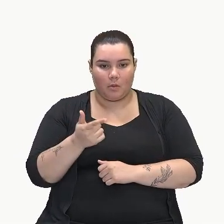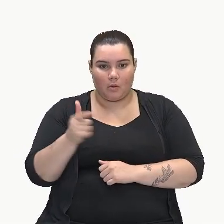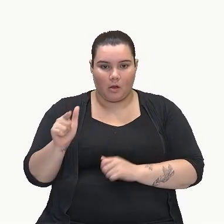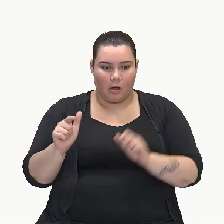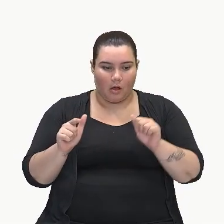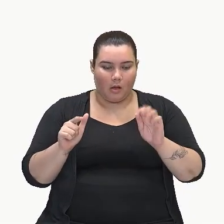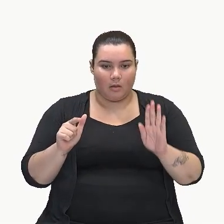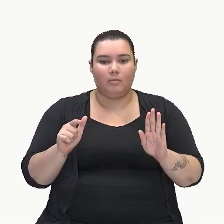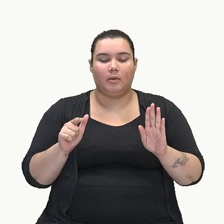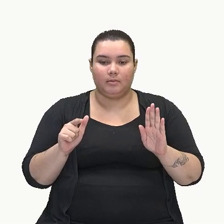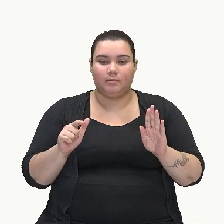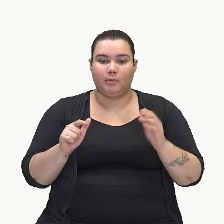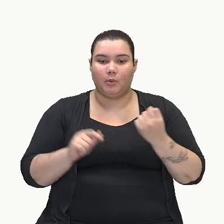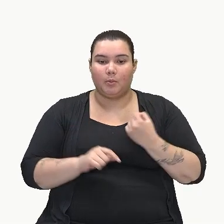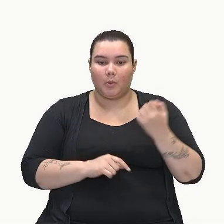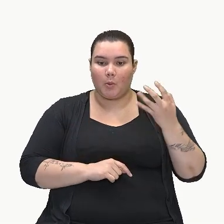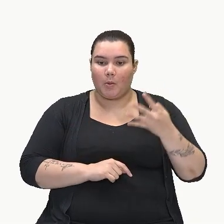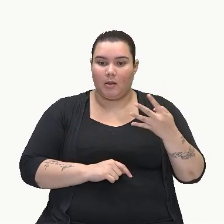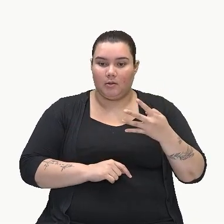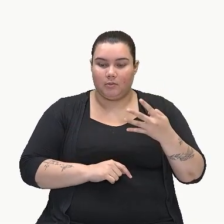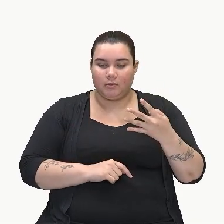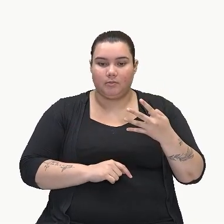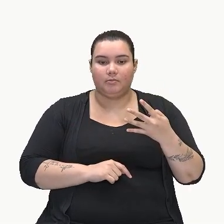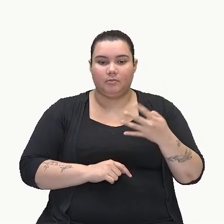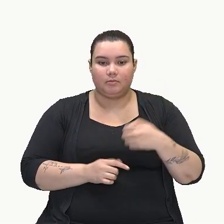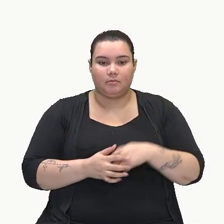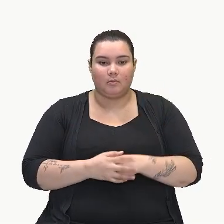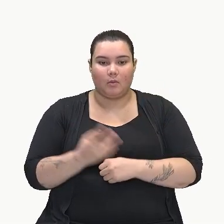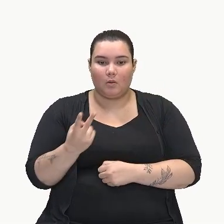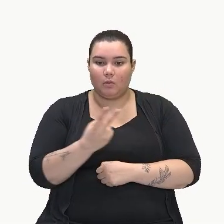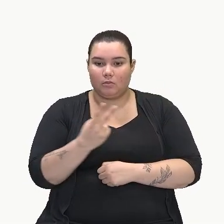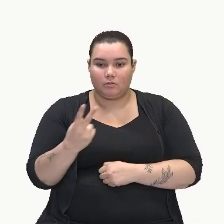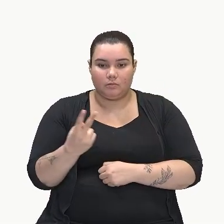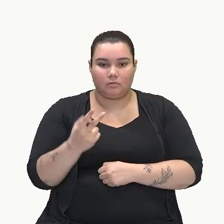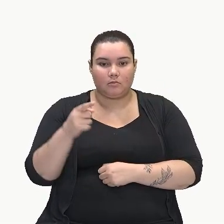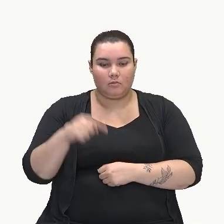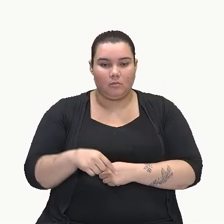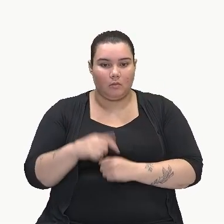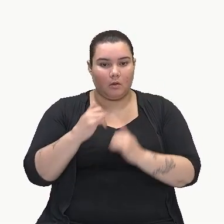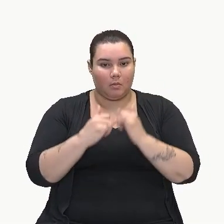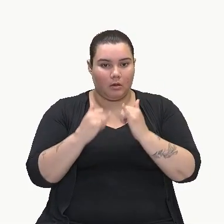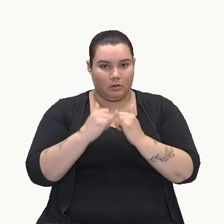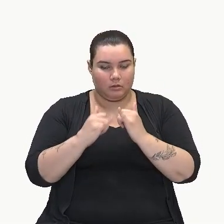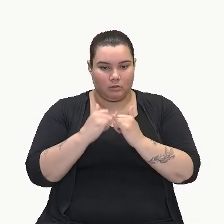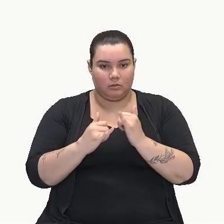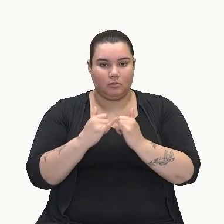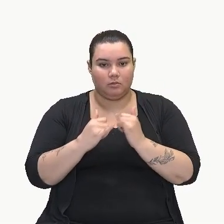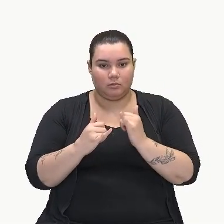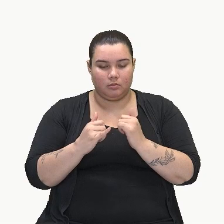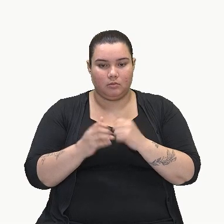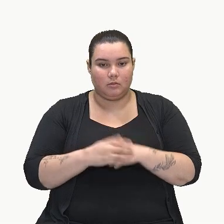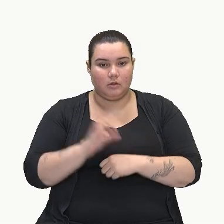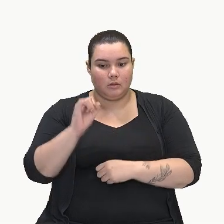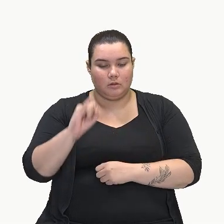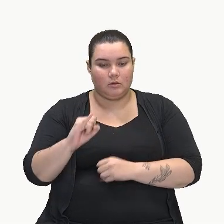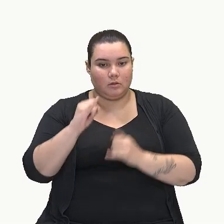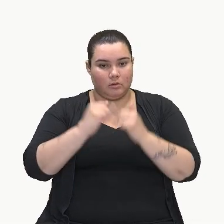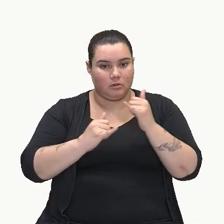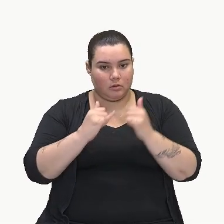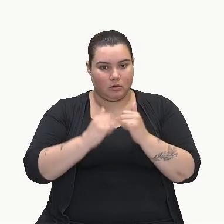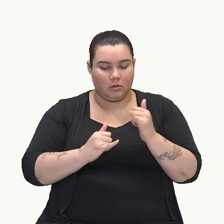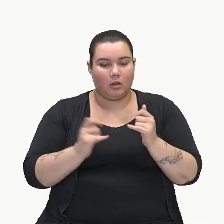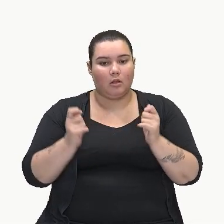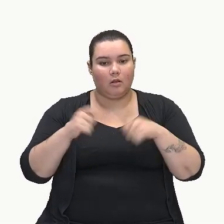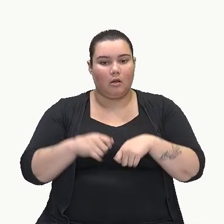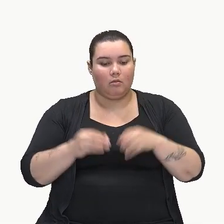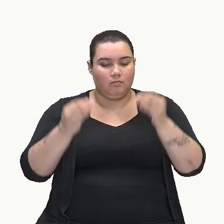AB? Claro que tem, ó. Então, esses dois aqui são termos semelhantes. Se eles são termos semelhantes, a gente